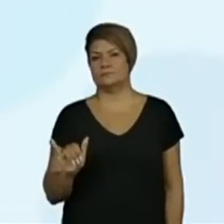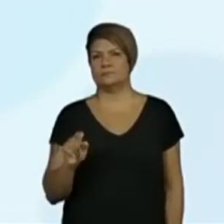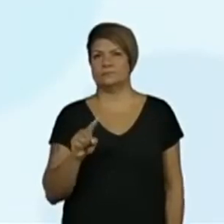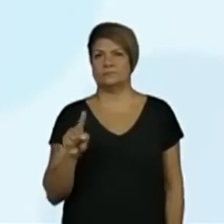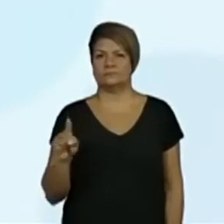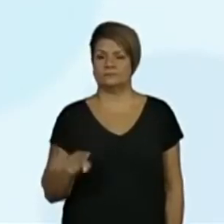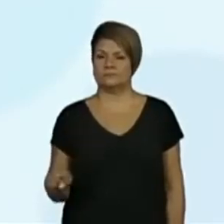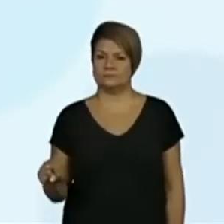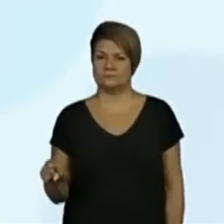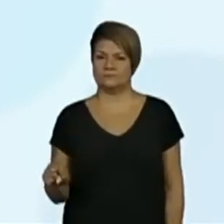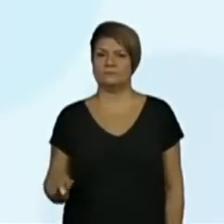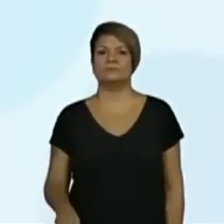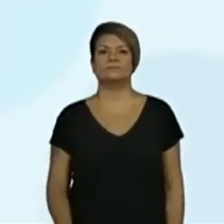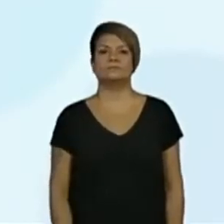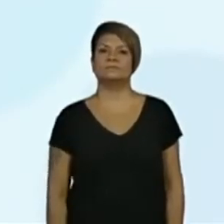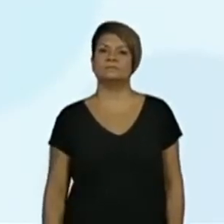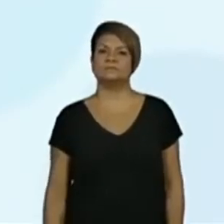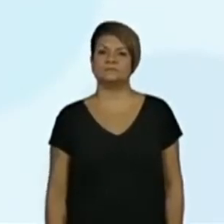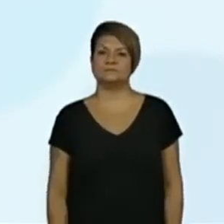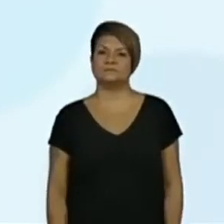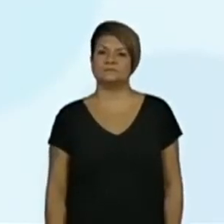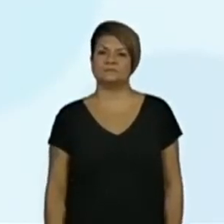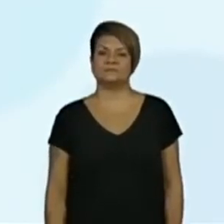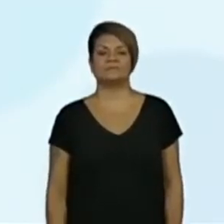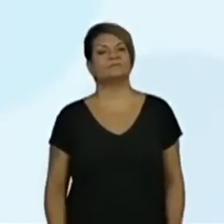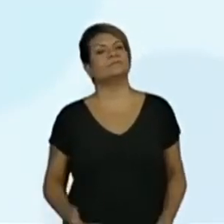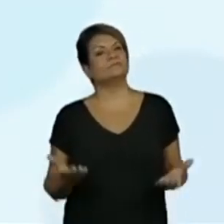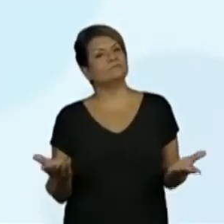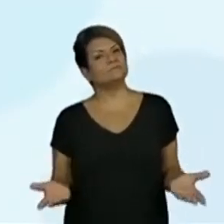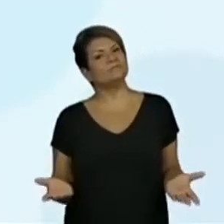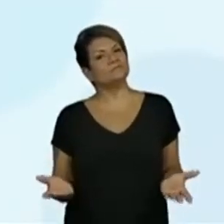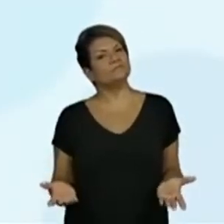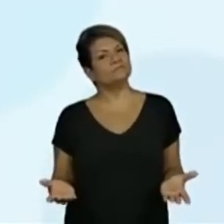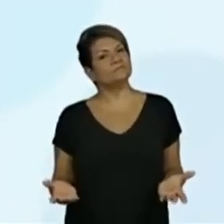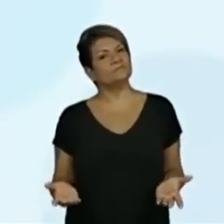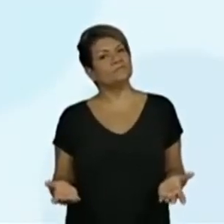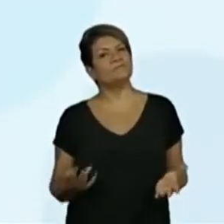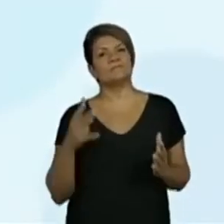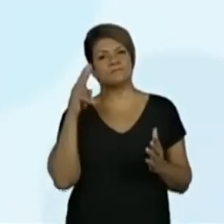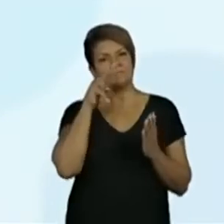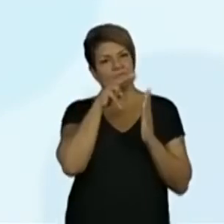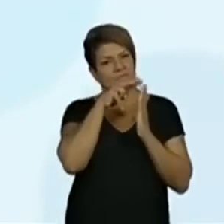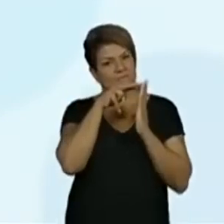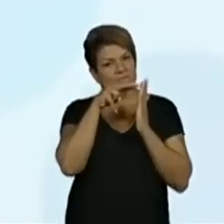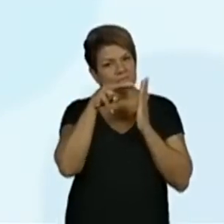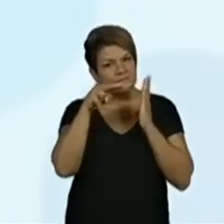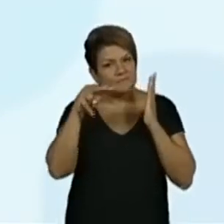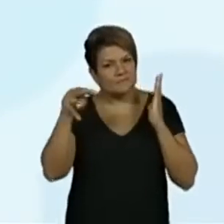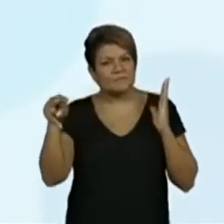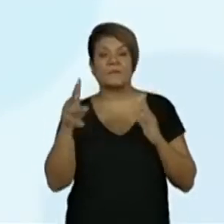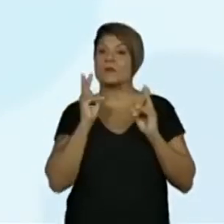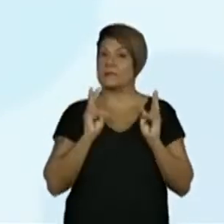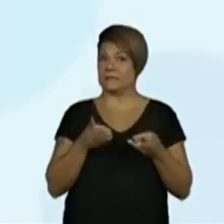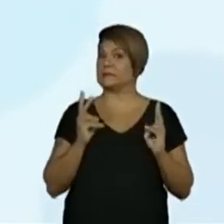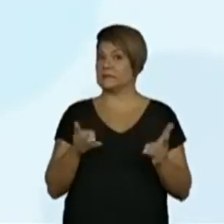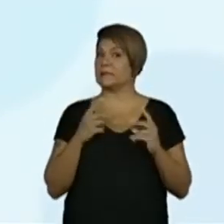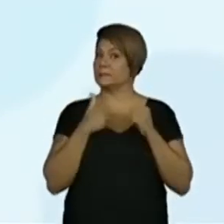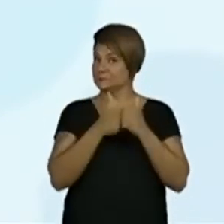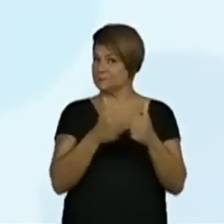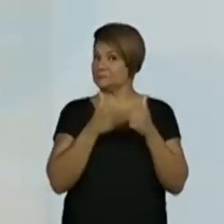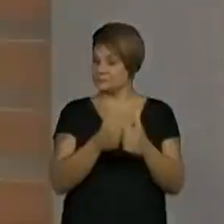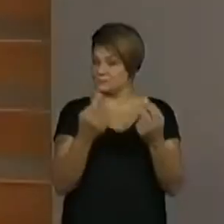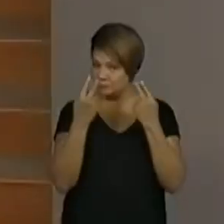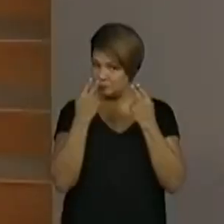Y, Z. Ah, se a gente fez uma leitura e se vocês estão sempre acompanhando nossas aulas,